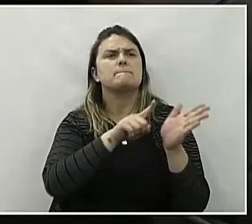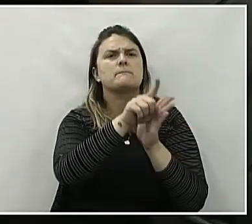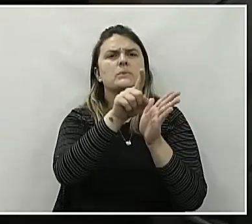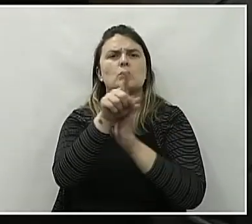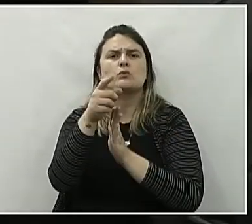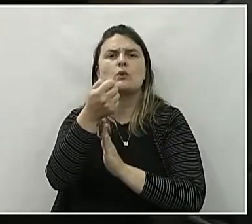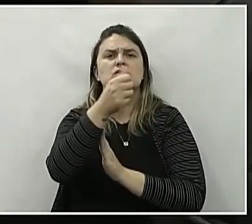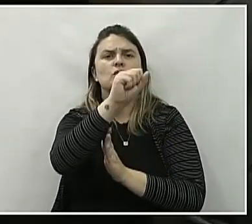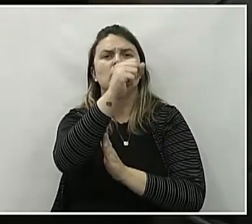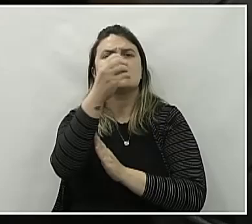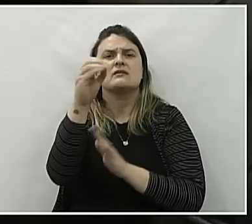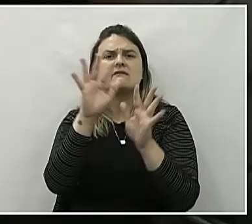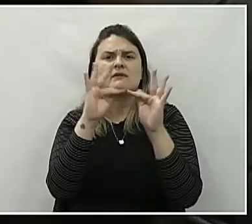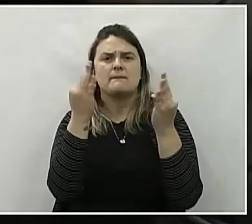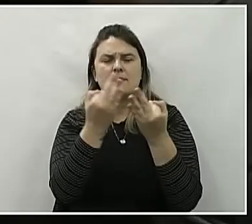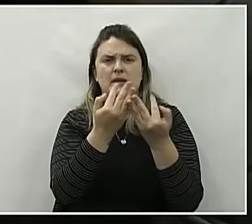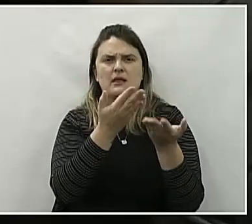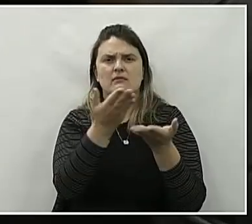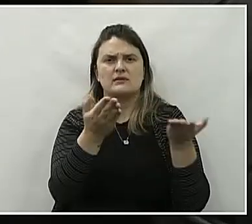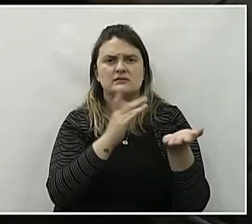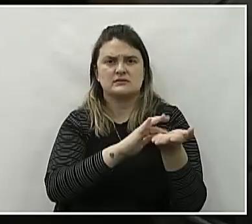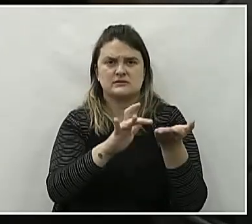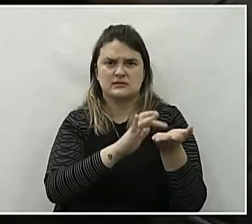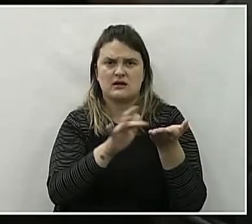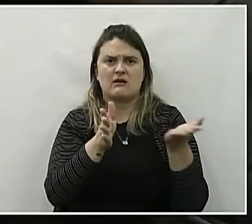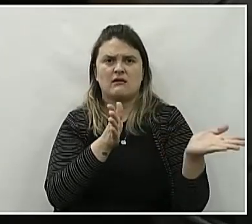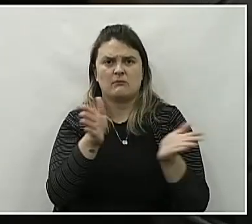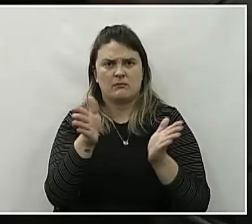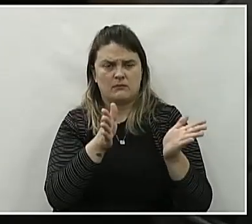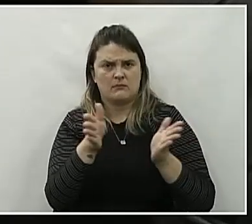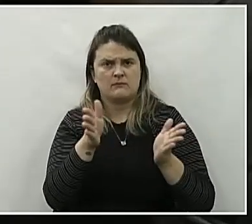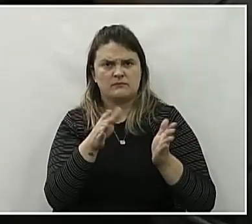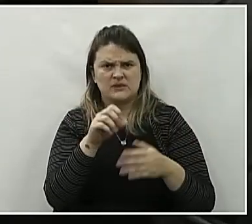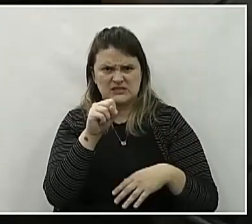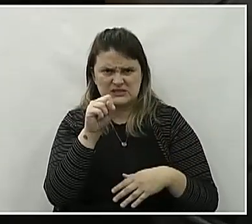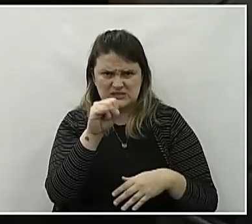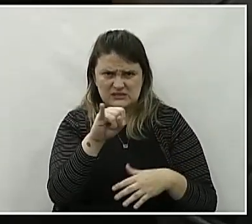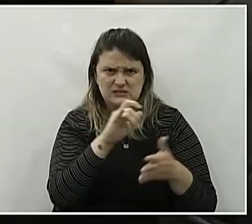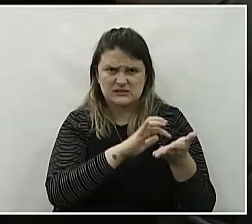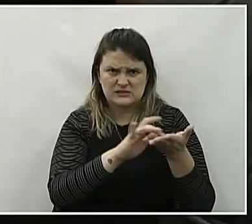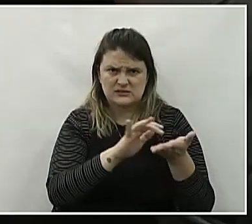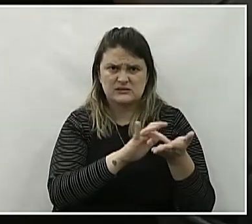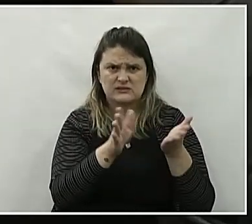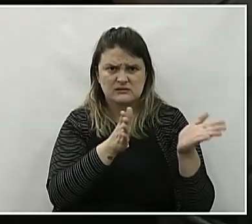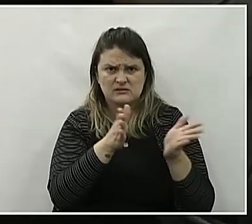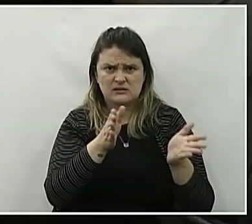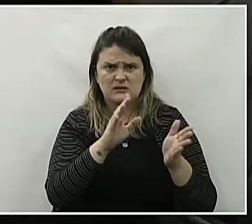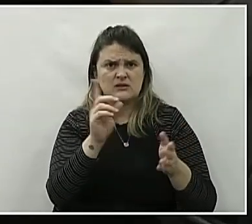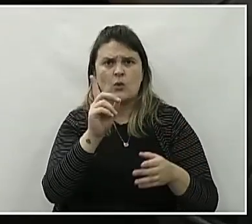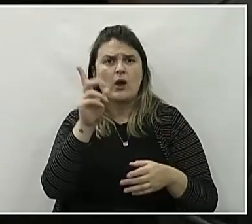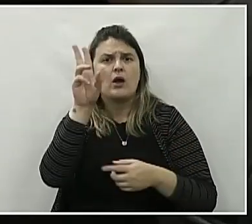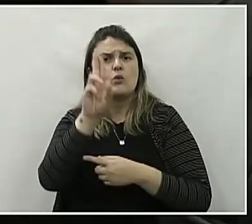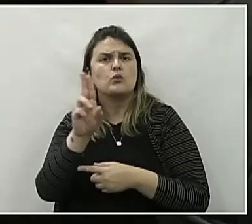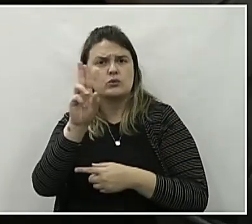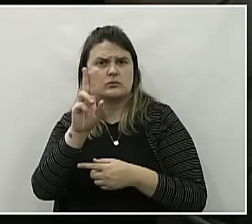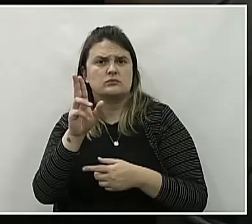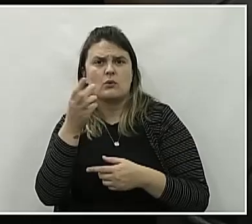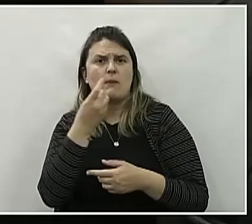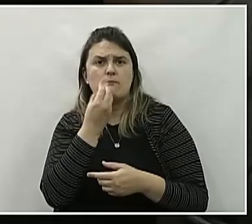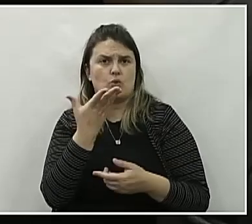80 famílias que são atendidas por semana na Secretaria de Acessibilidade se a Secretaria de Acessibilidade não é útil para essas pessoas.